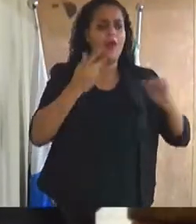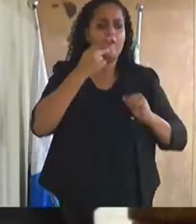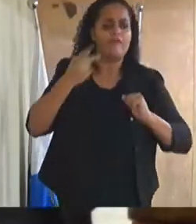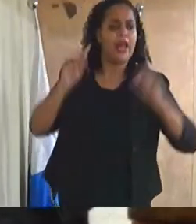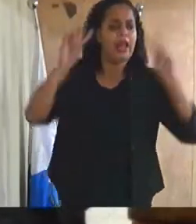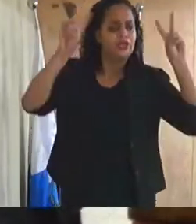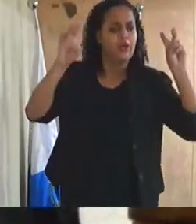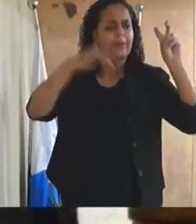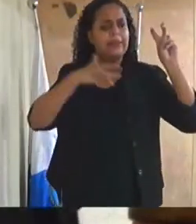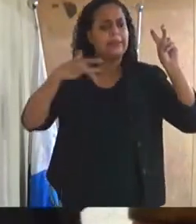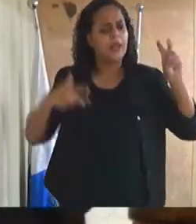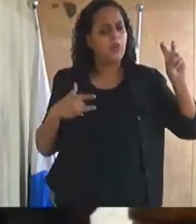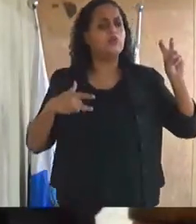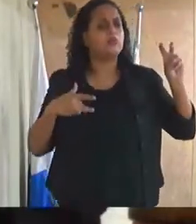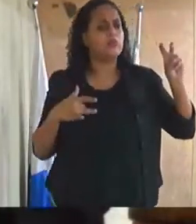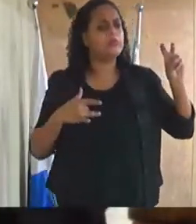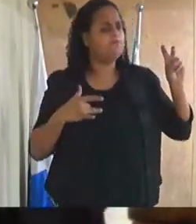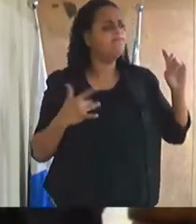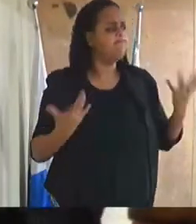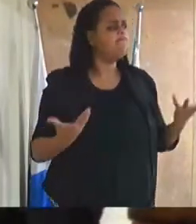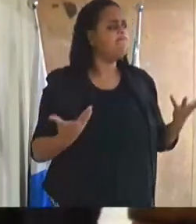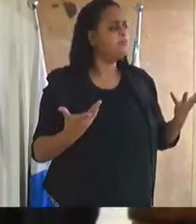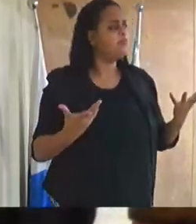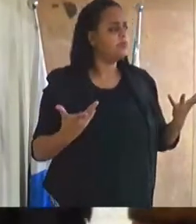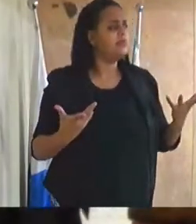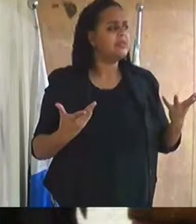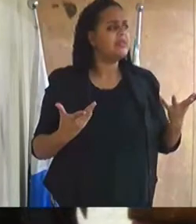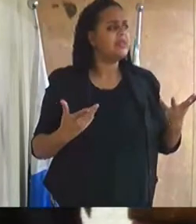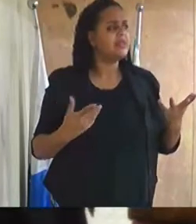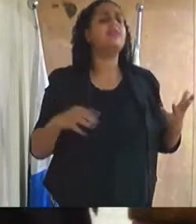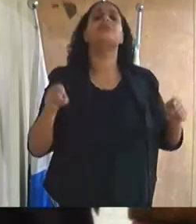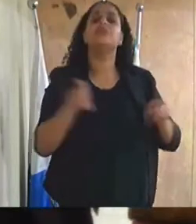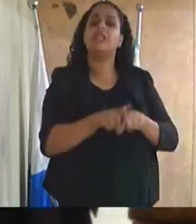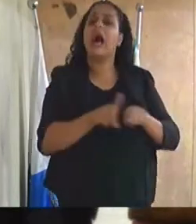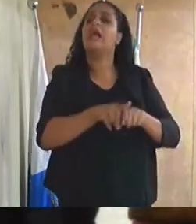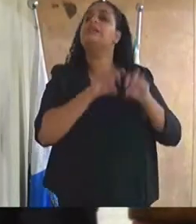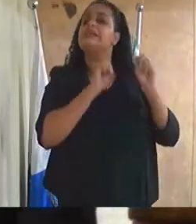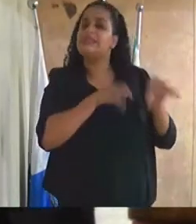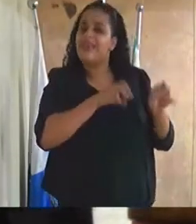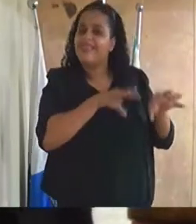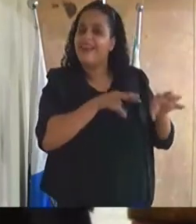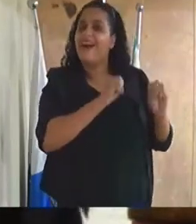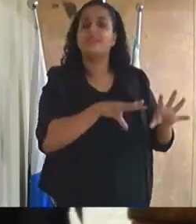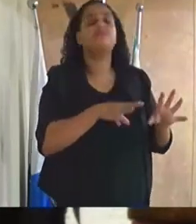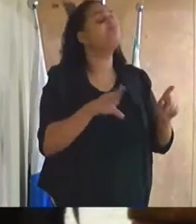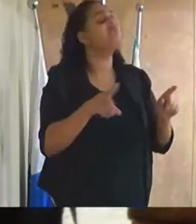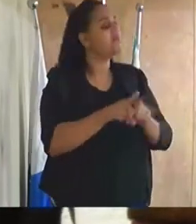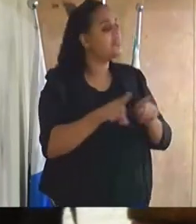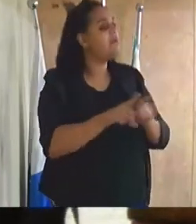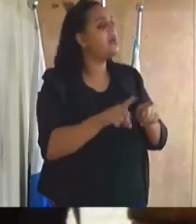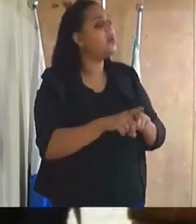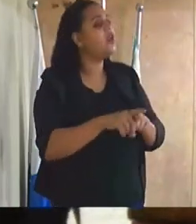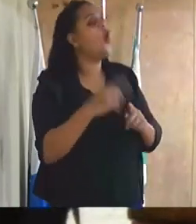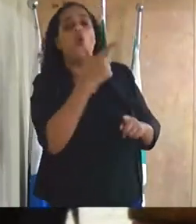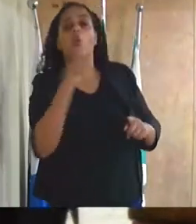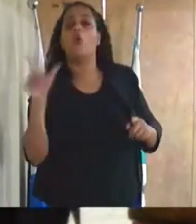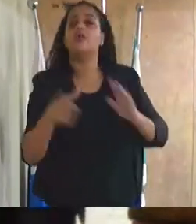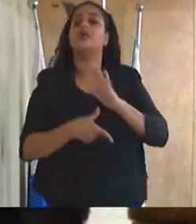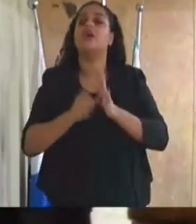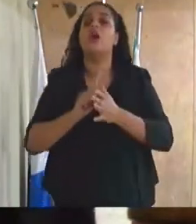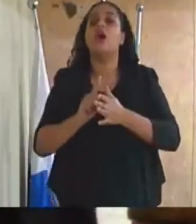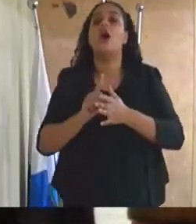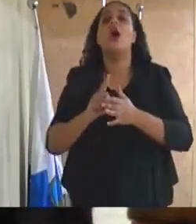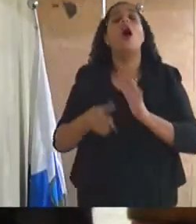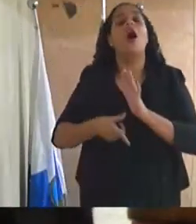falar em saúde está dando realmente ele está dando aula vai agora inaugurar o antigo hospital Duque de